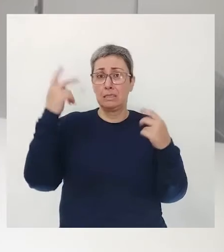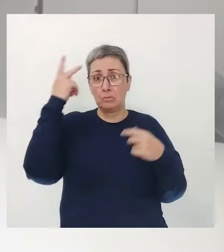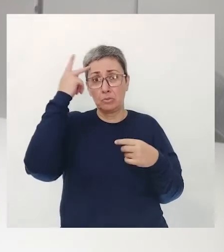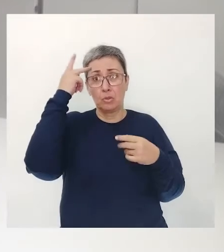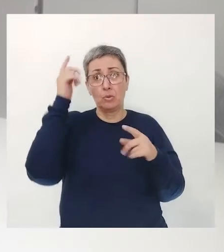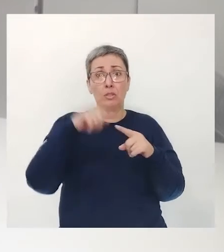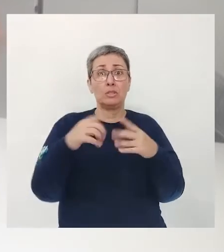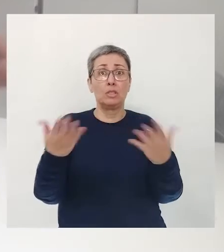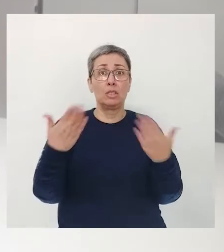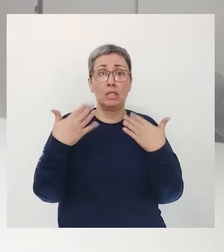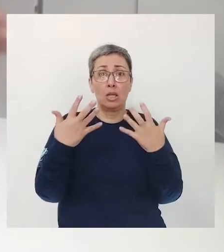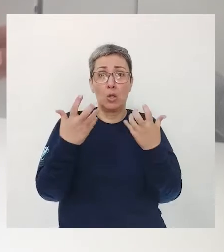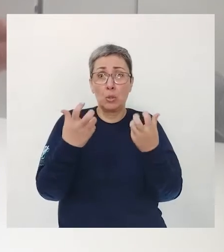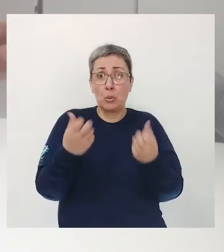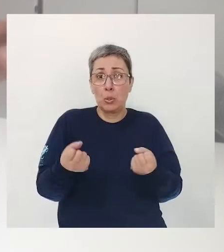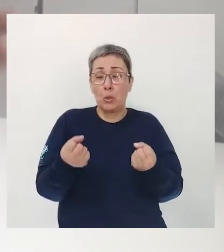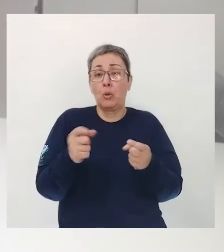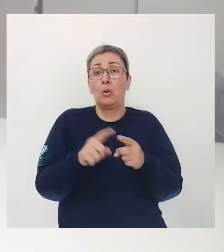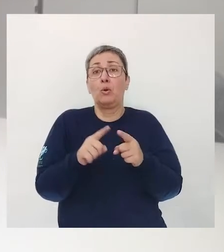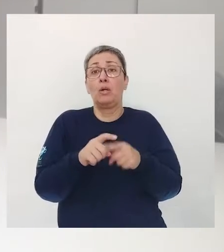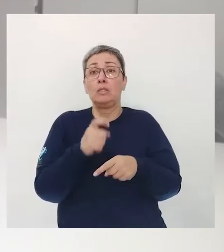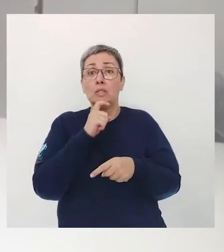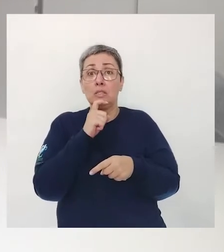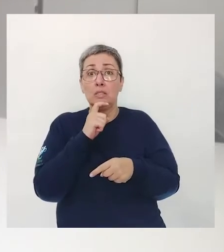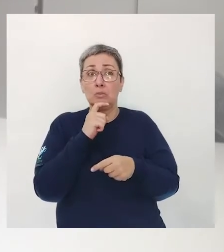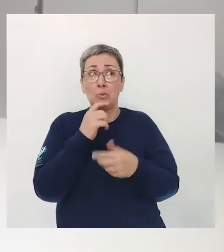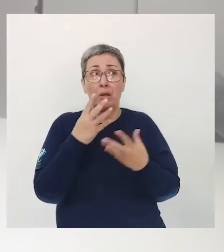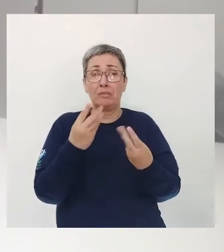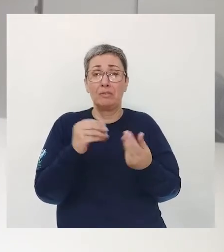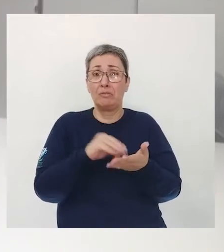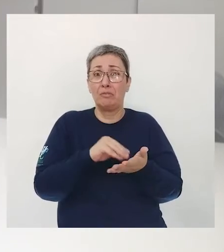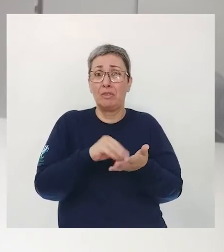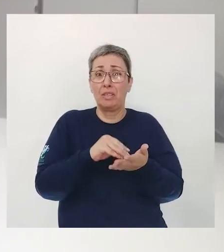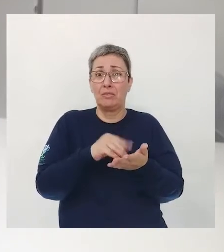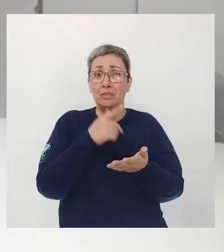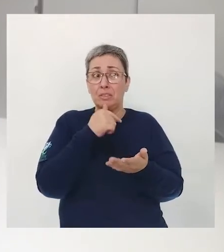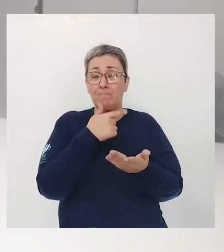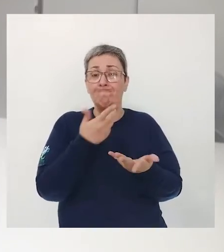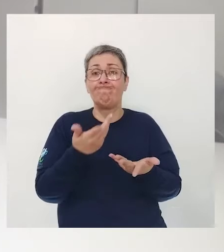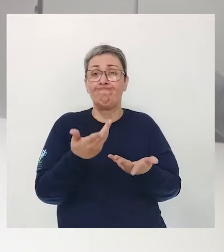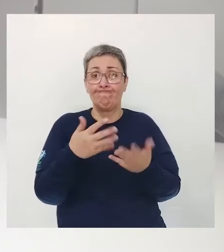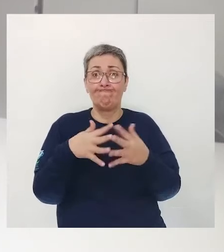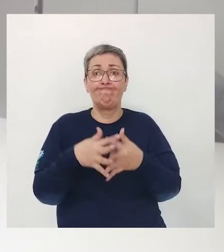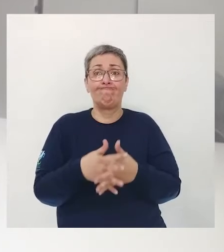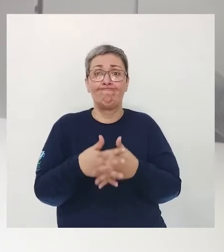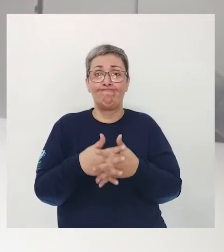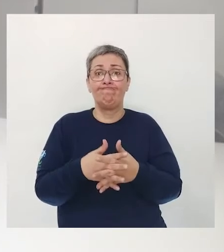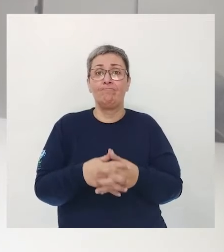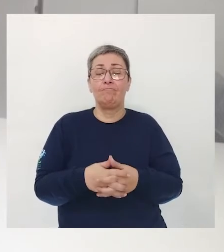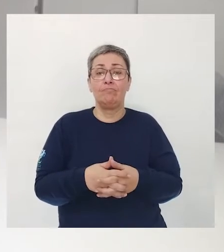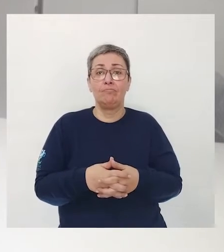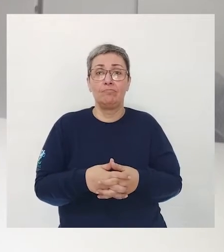Né? Quando está calor Está seco O frio também Não é um frio úmido Complicado Né?